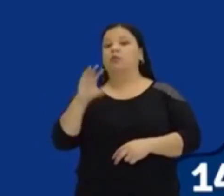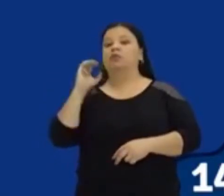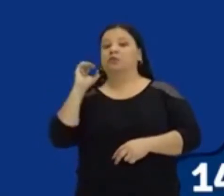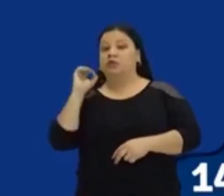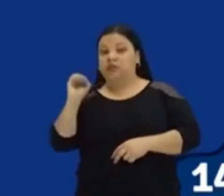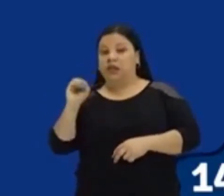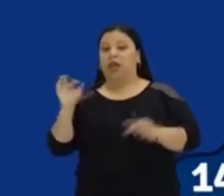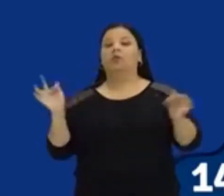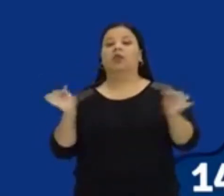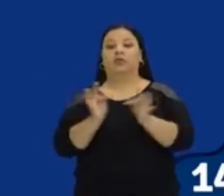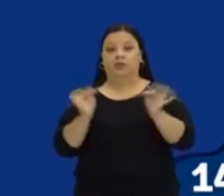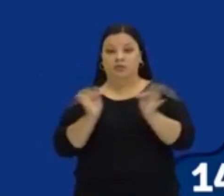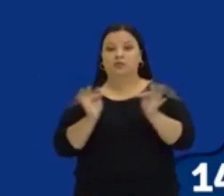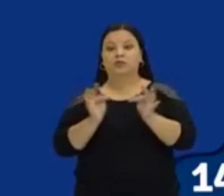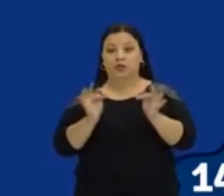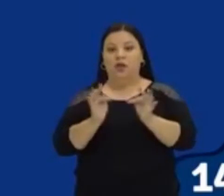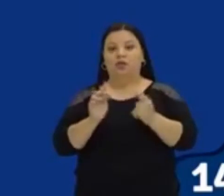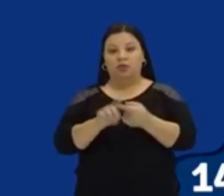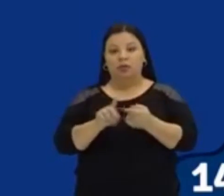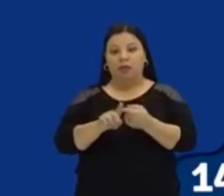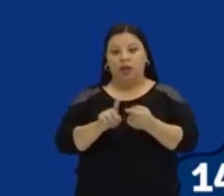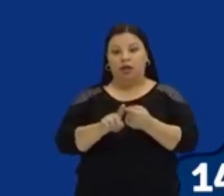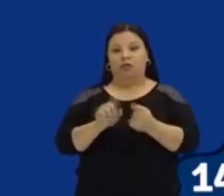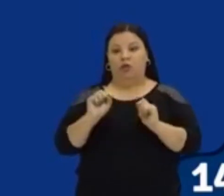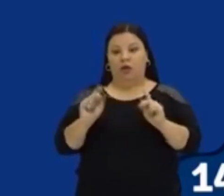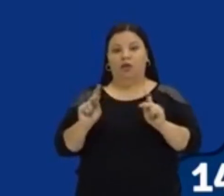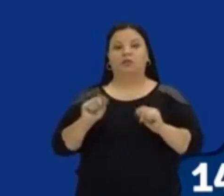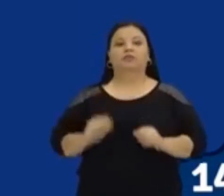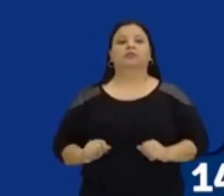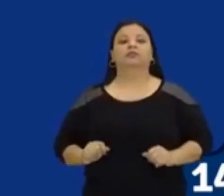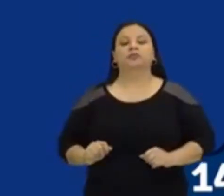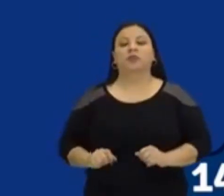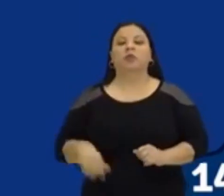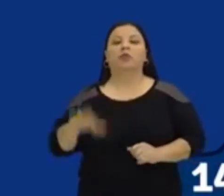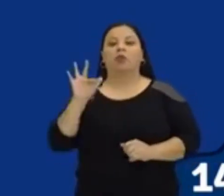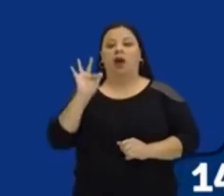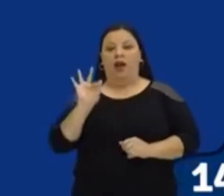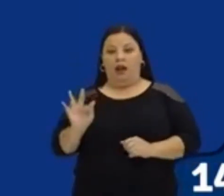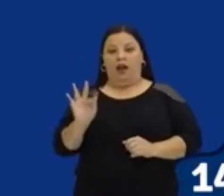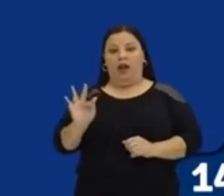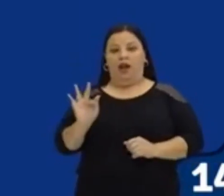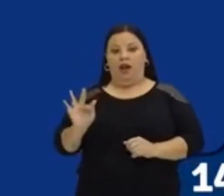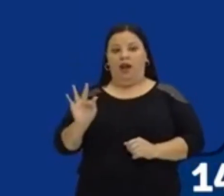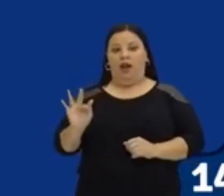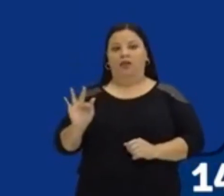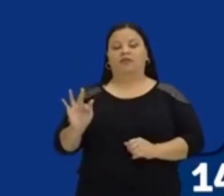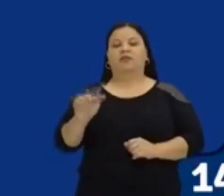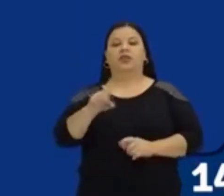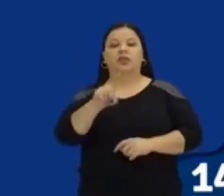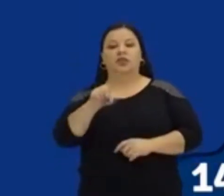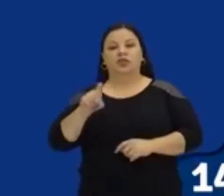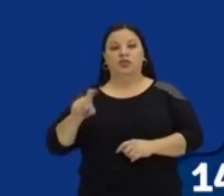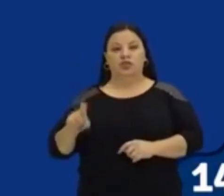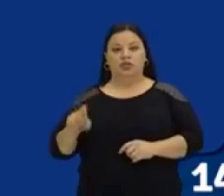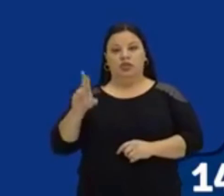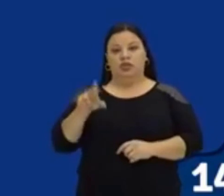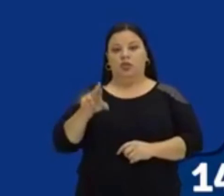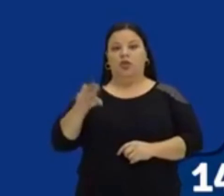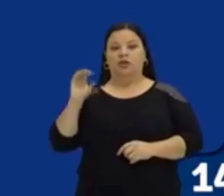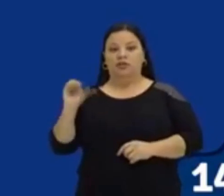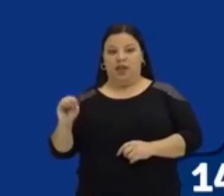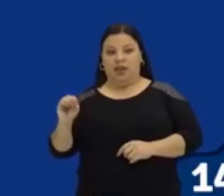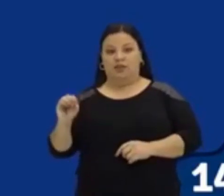também. Tá? Então, f de x vai ser igual a zero, então, a minha função vai ser x ao quadrado menos